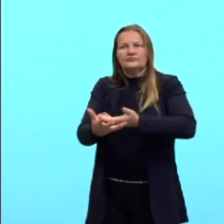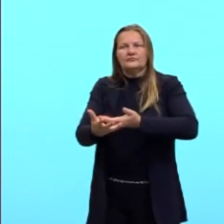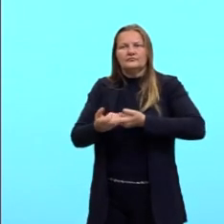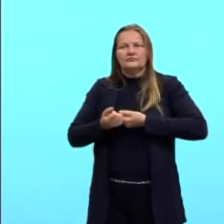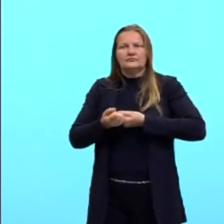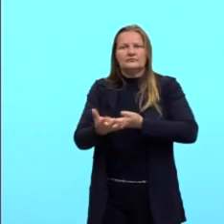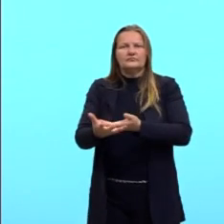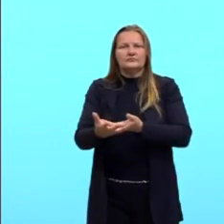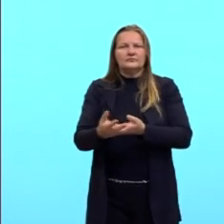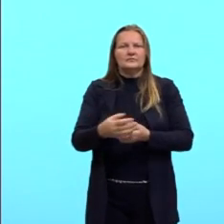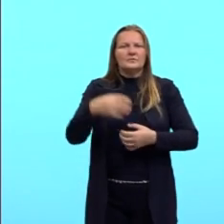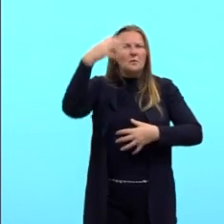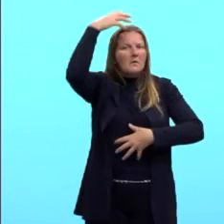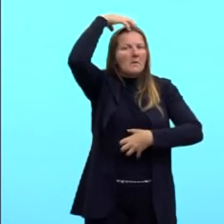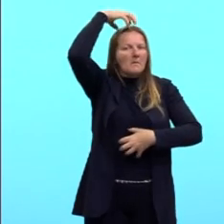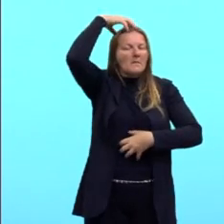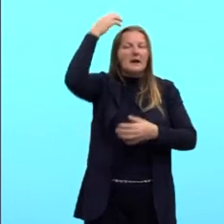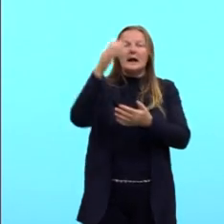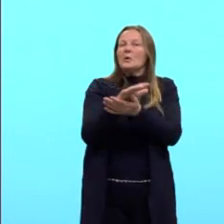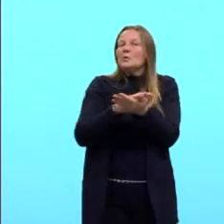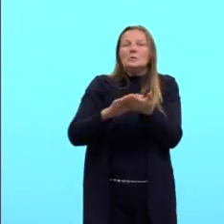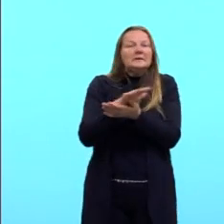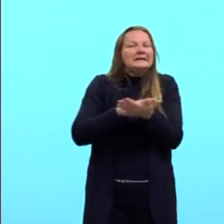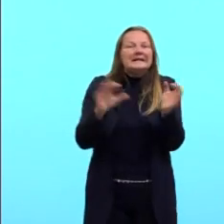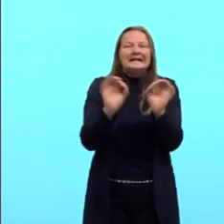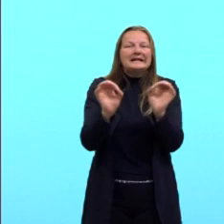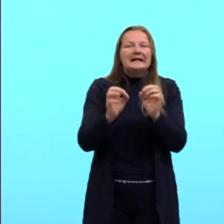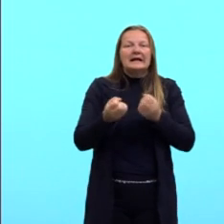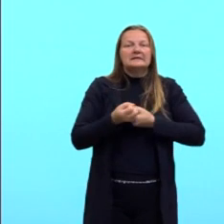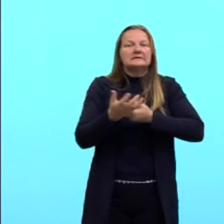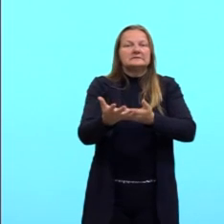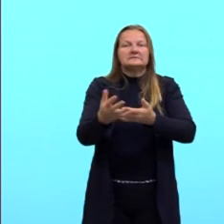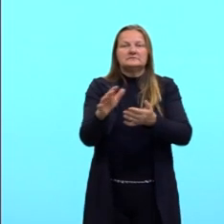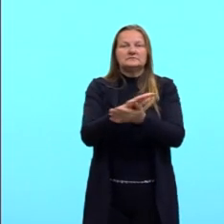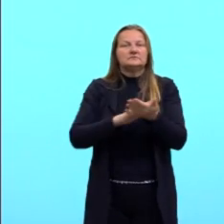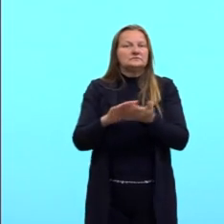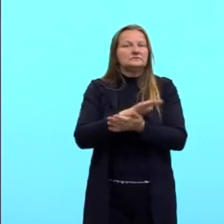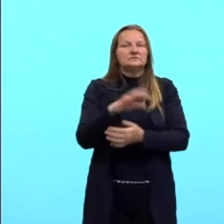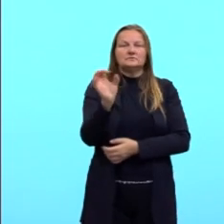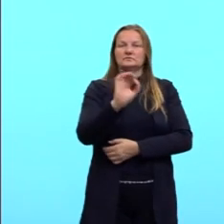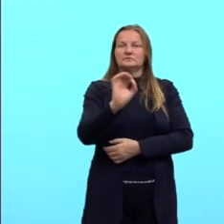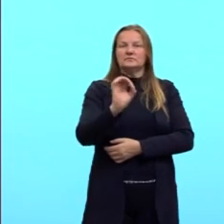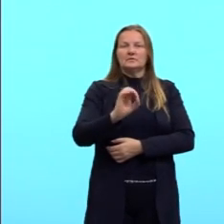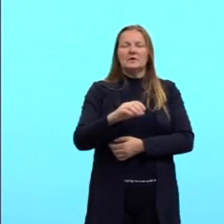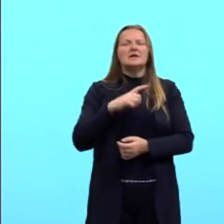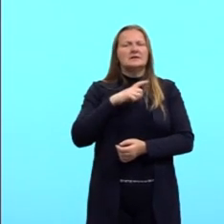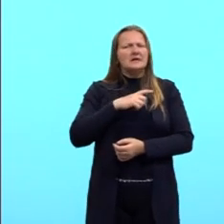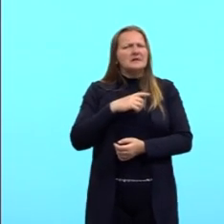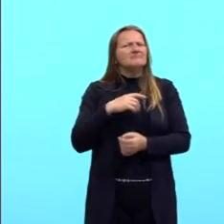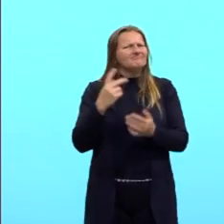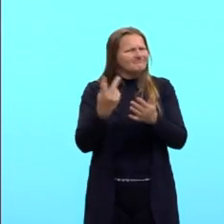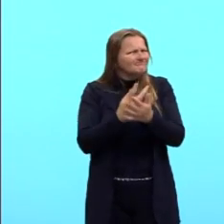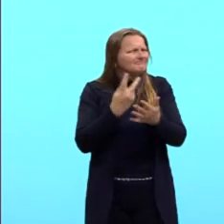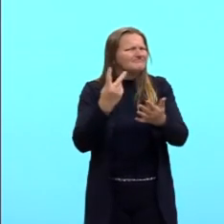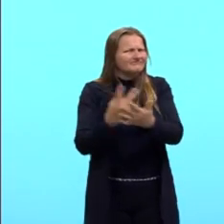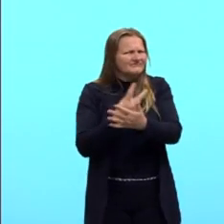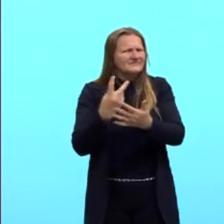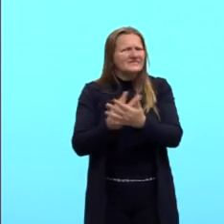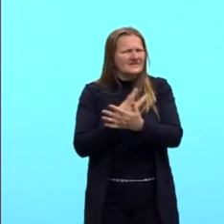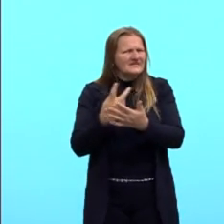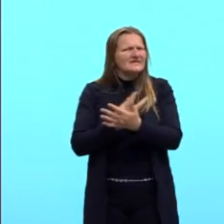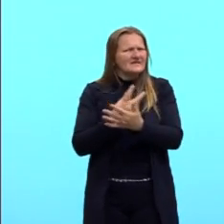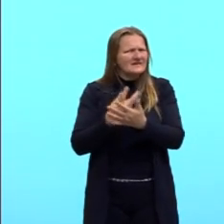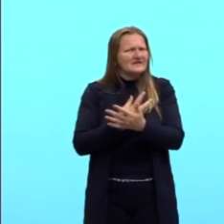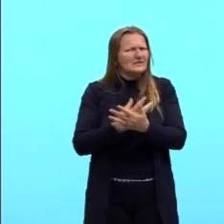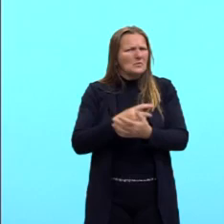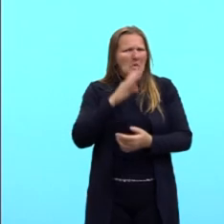Então, o macaco, ele não vai transmitir a doença para os seres humanos. Acontece equívocos grosseiros,